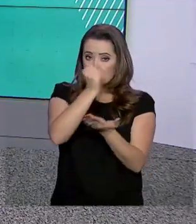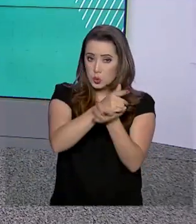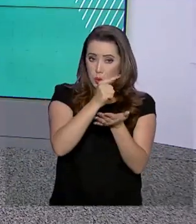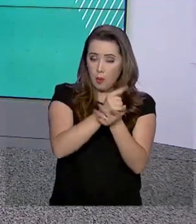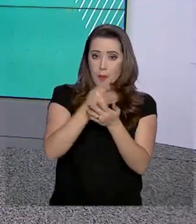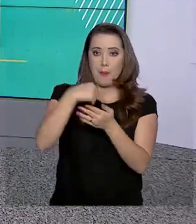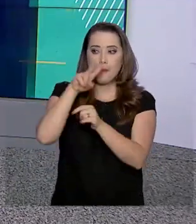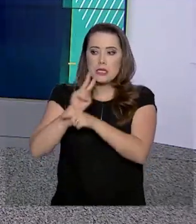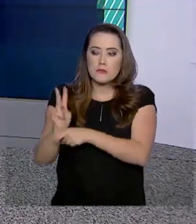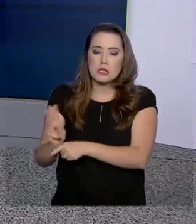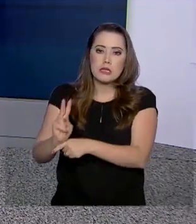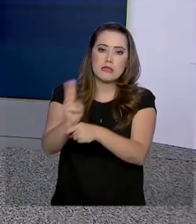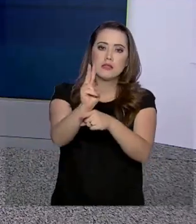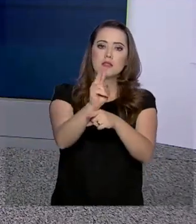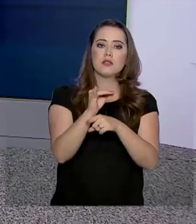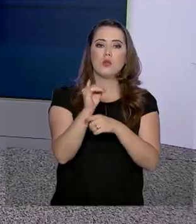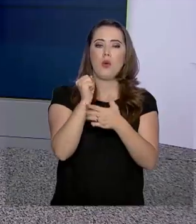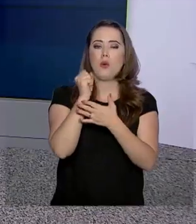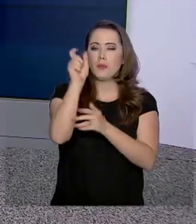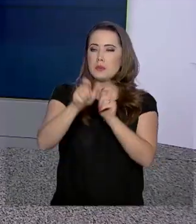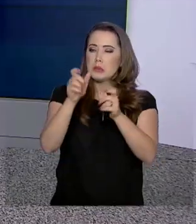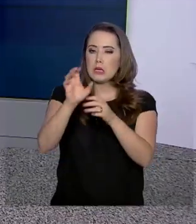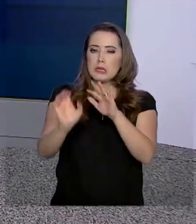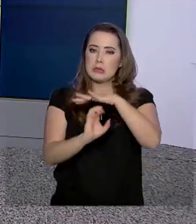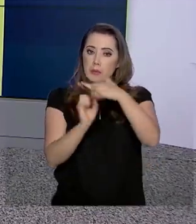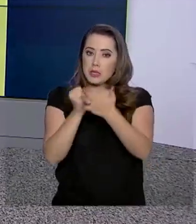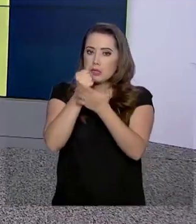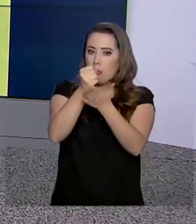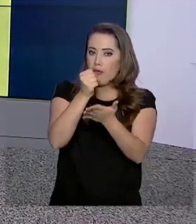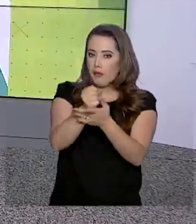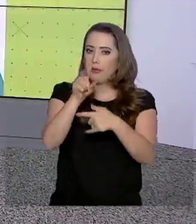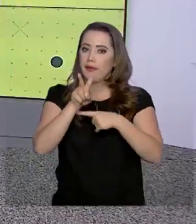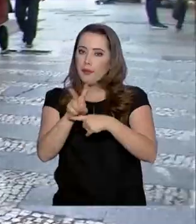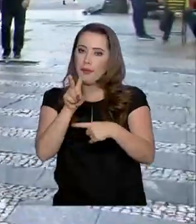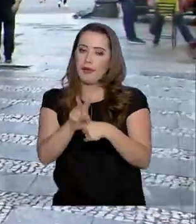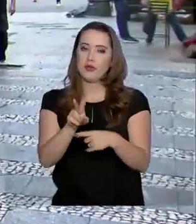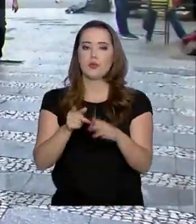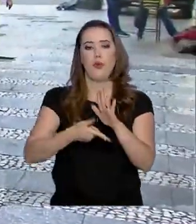fiscalização sobre as instituições financeiras que descumprirem a regra.